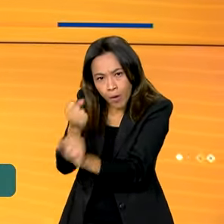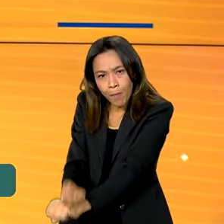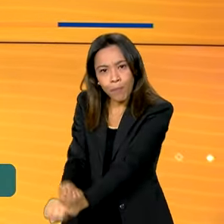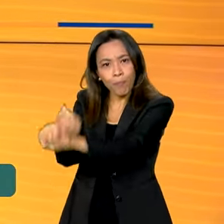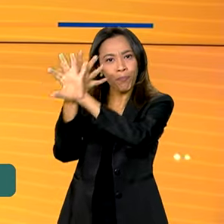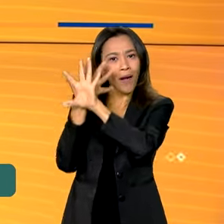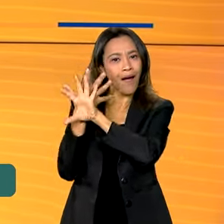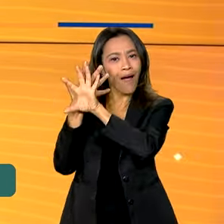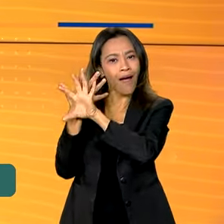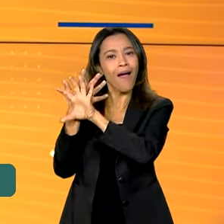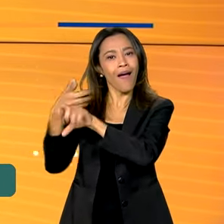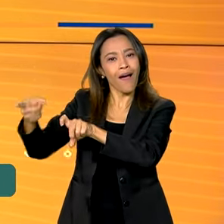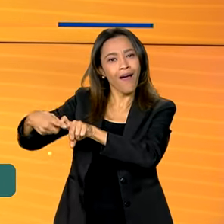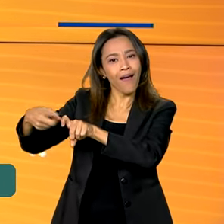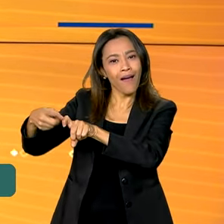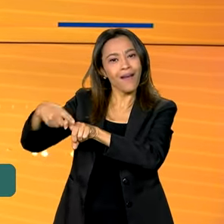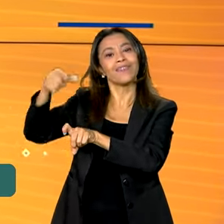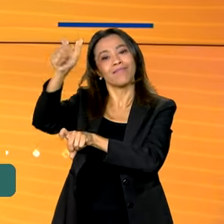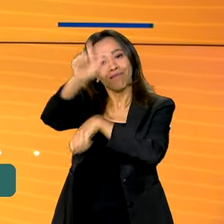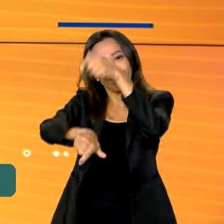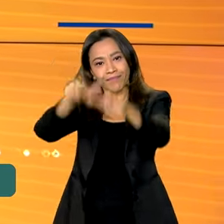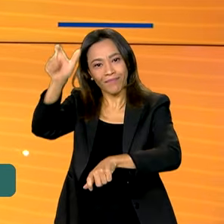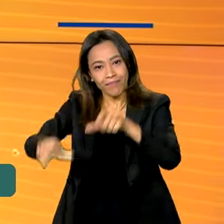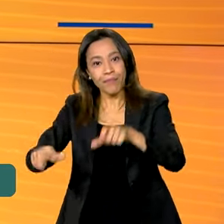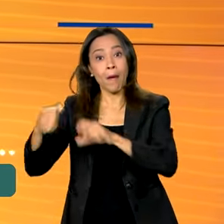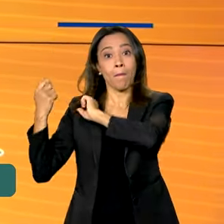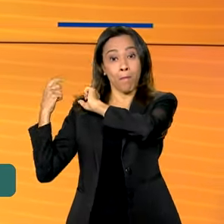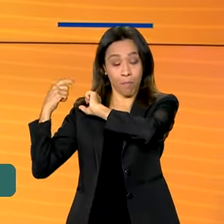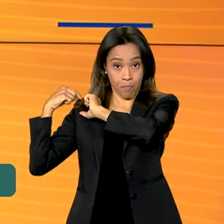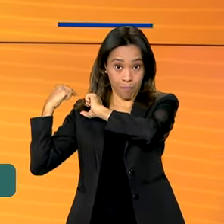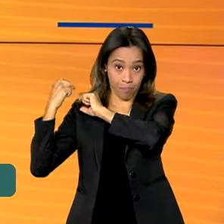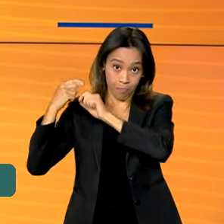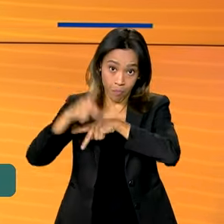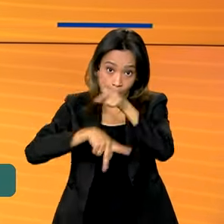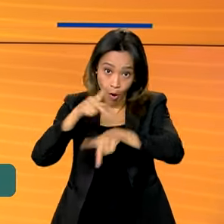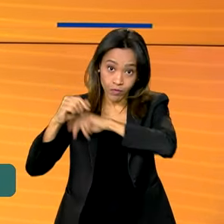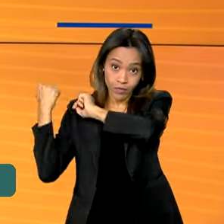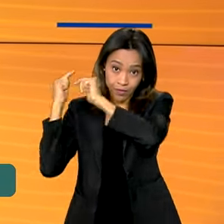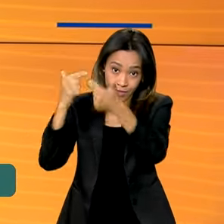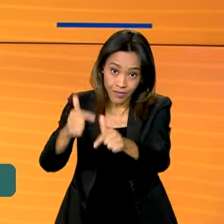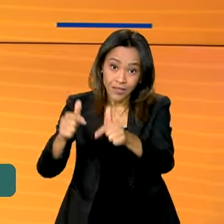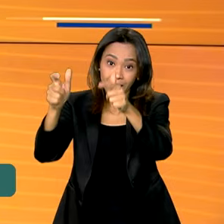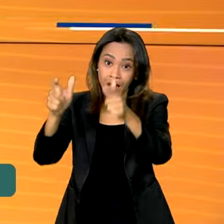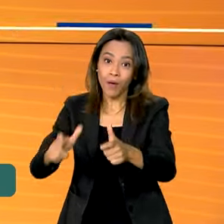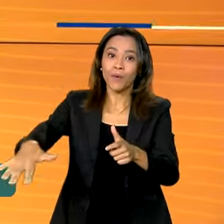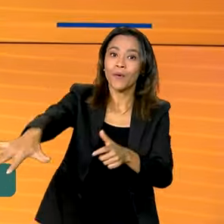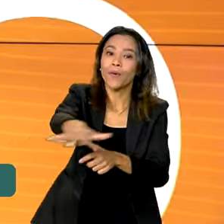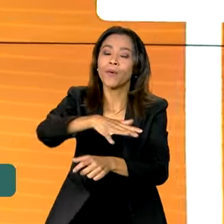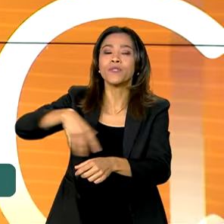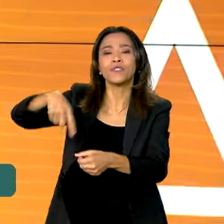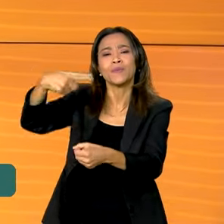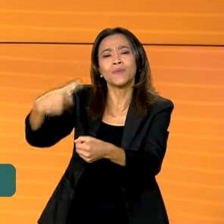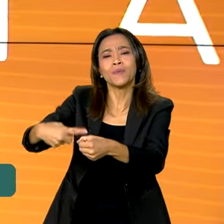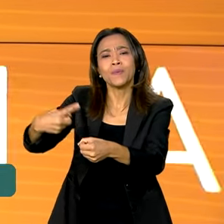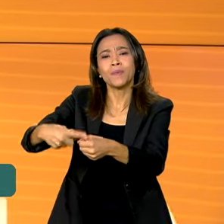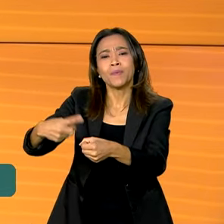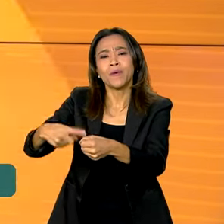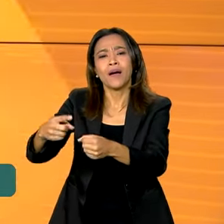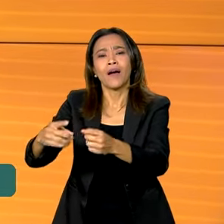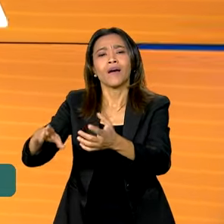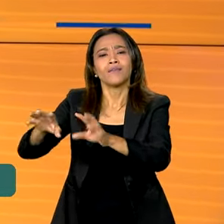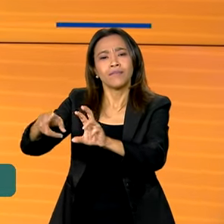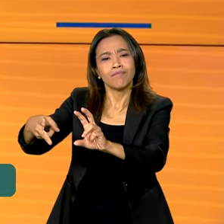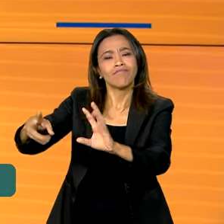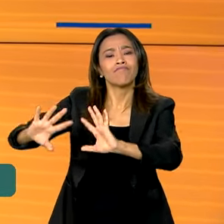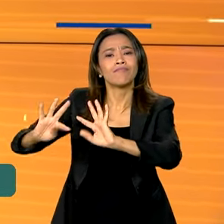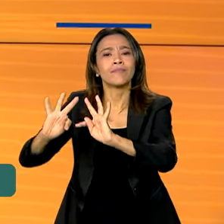povos originários. O atendimento inédito foi realizado na Aldeia Fontoura, em Lagoa da Confusão, no Tocantins.